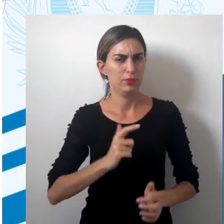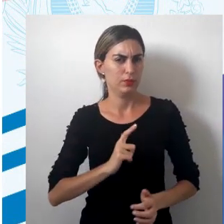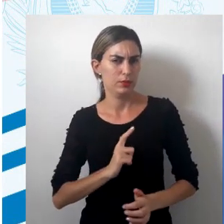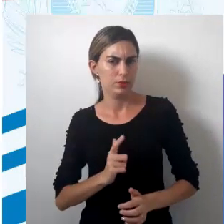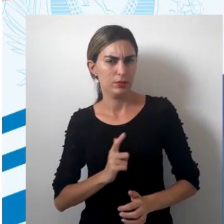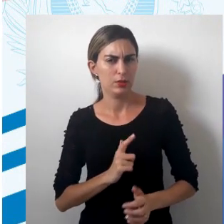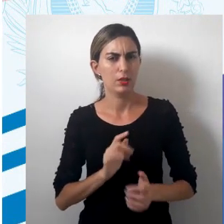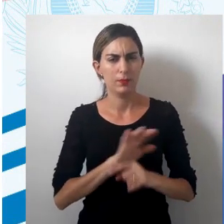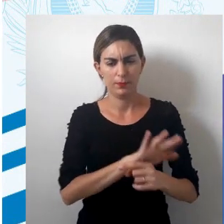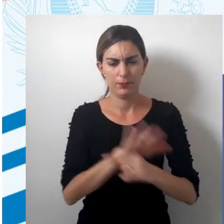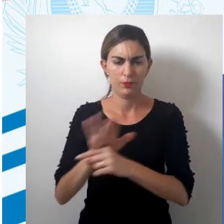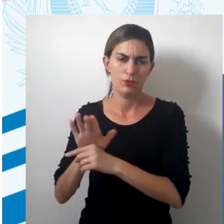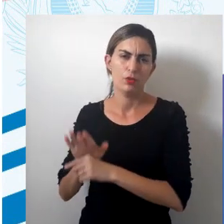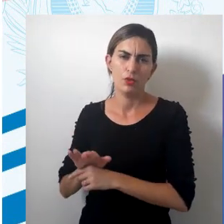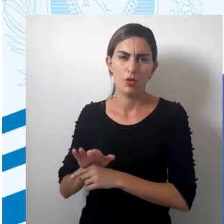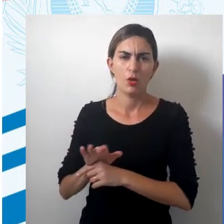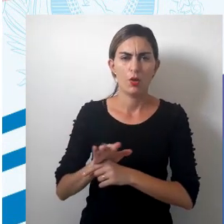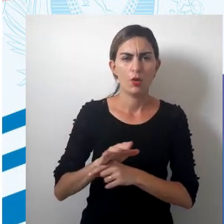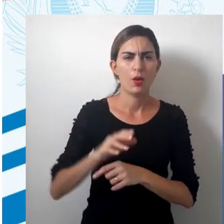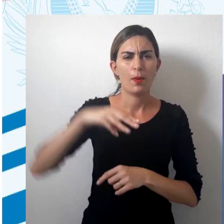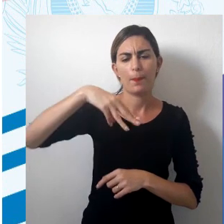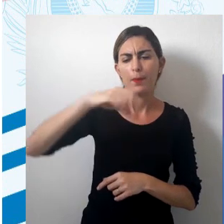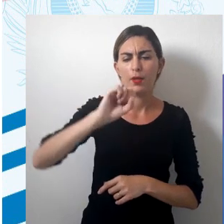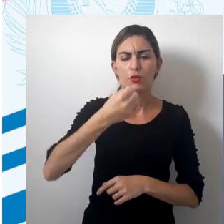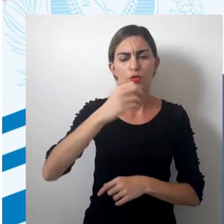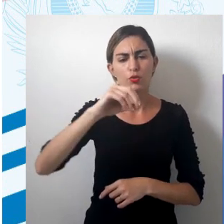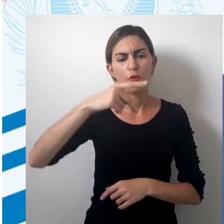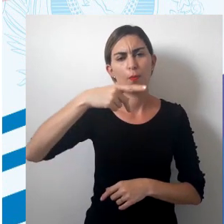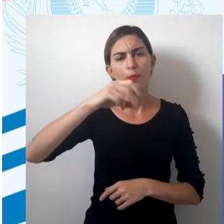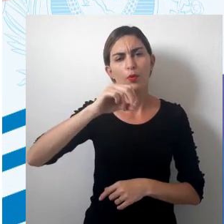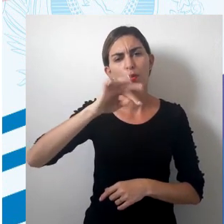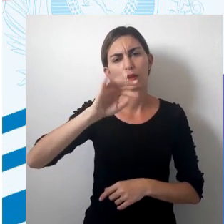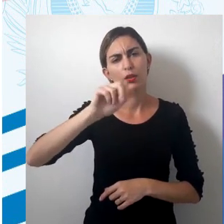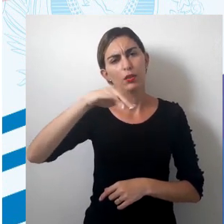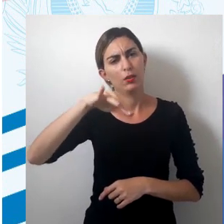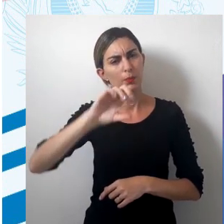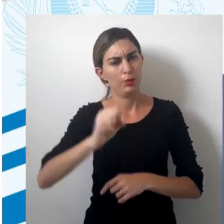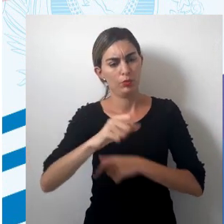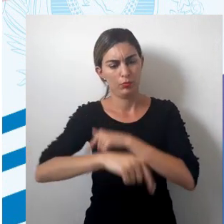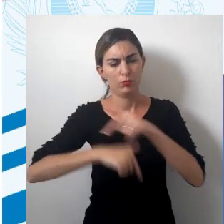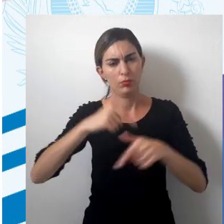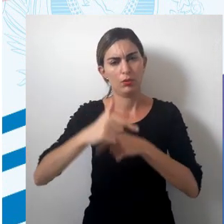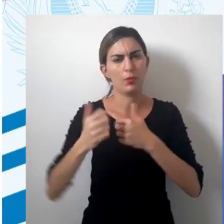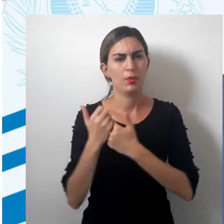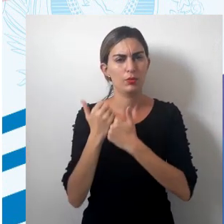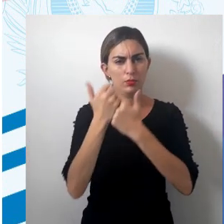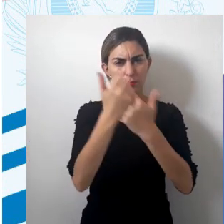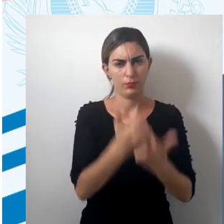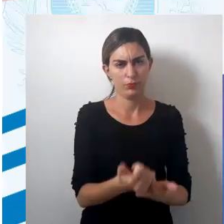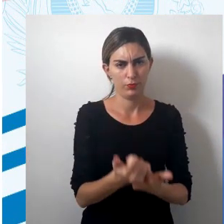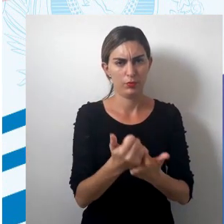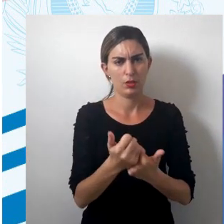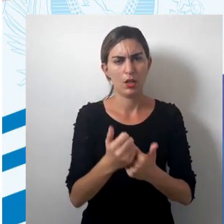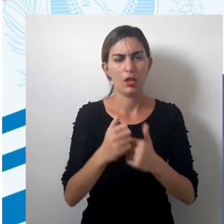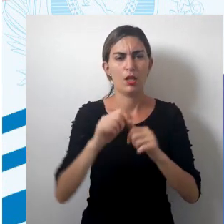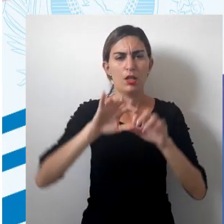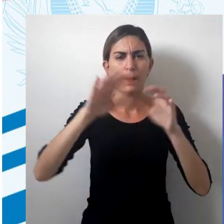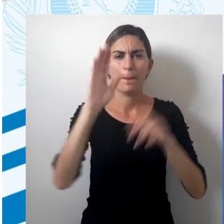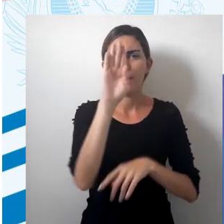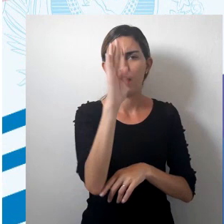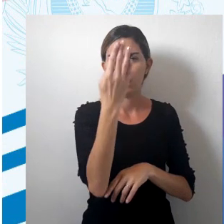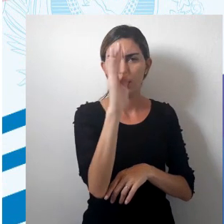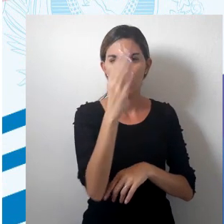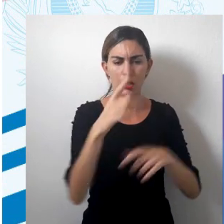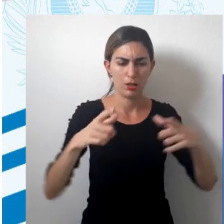tem a colaboração dos povos mesopotâmicos, né? Que trabalhavam com representações em disco de madeira,